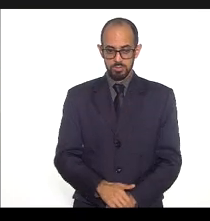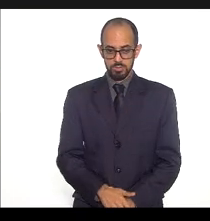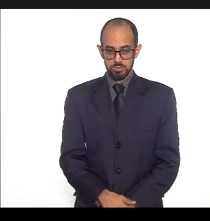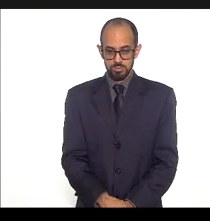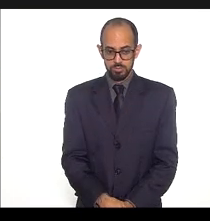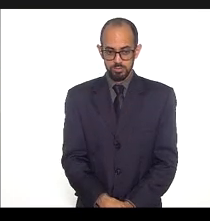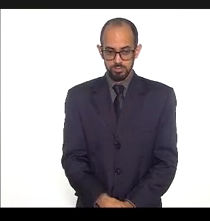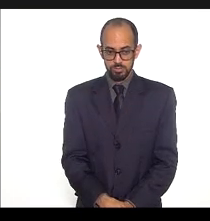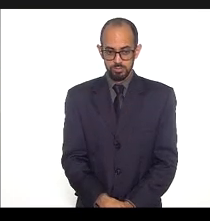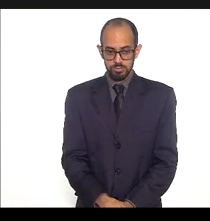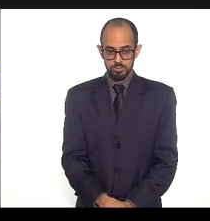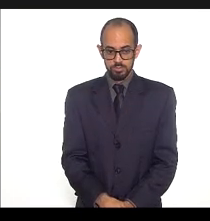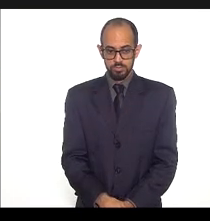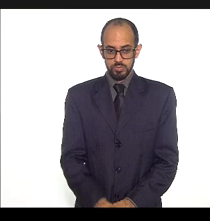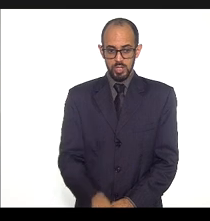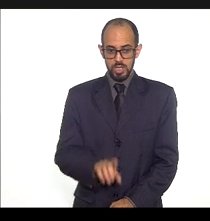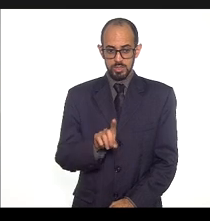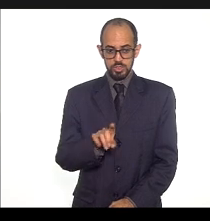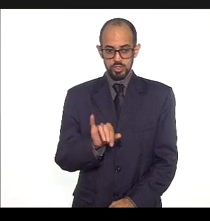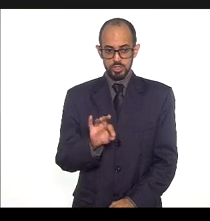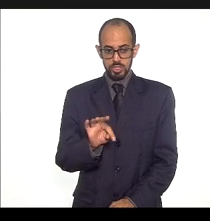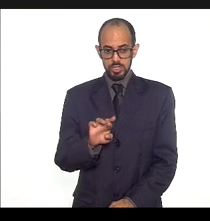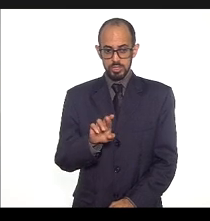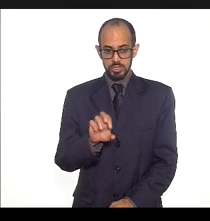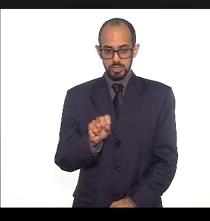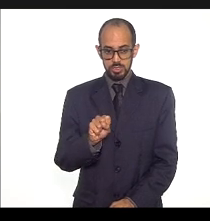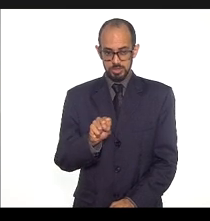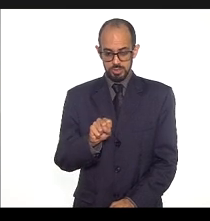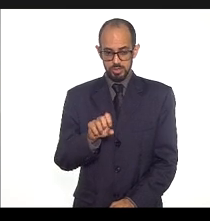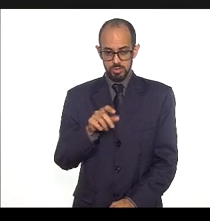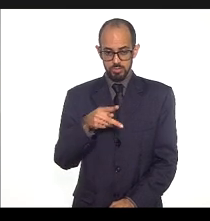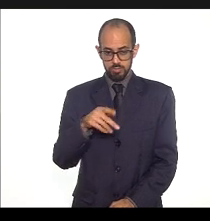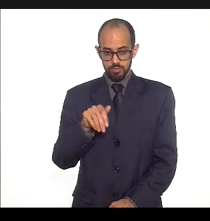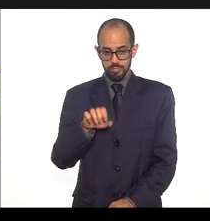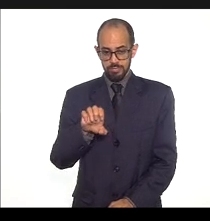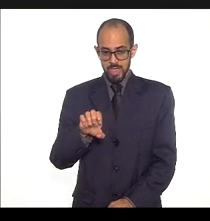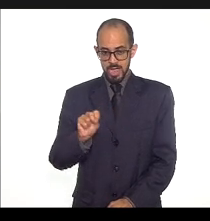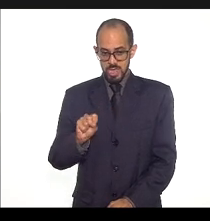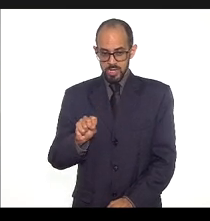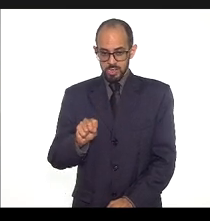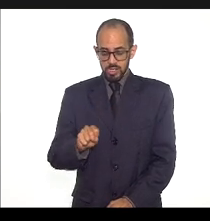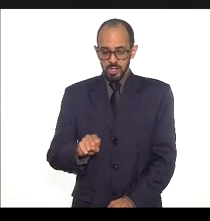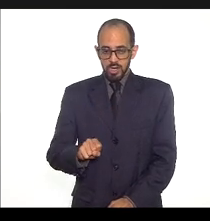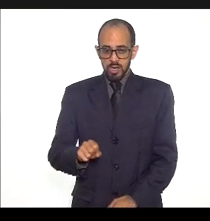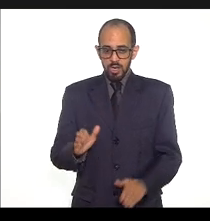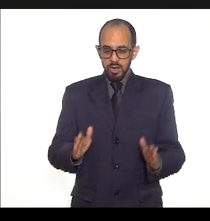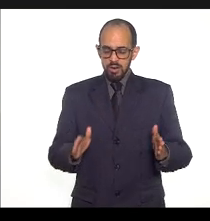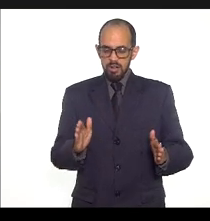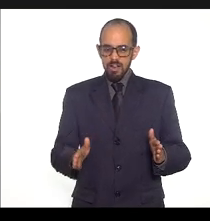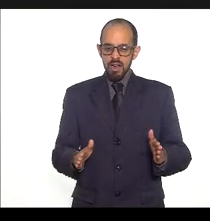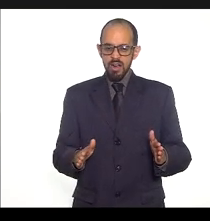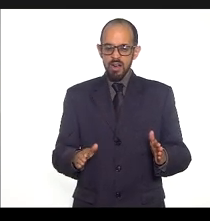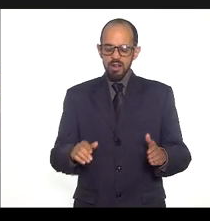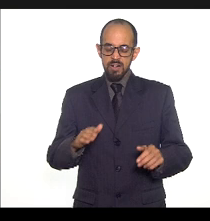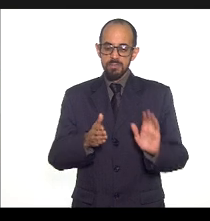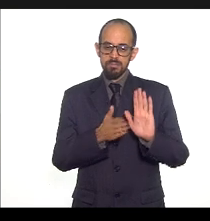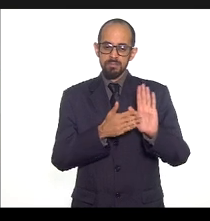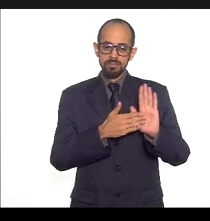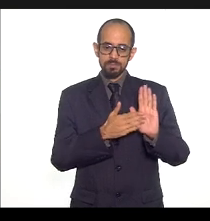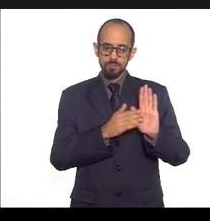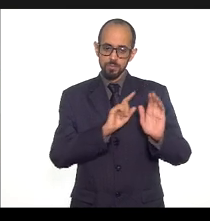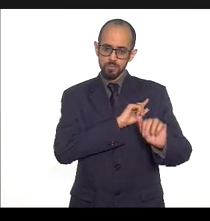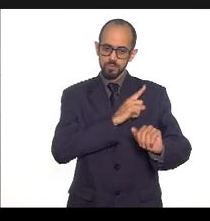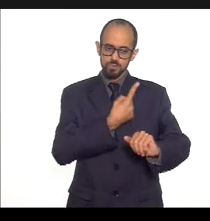a diretriz 2 do PES 2020 2023 propõe o fortalecimento da